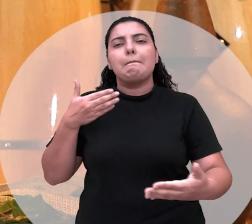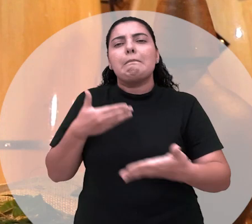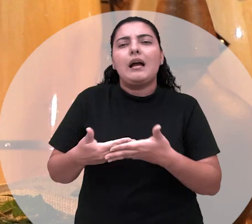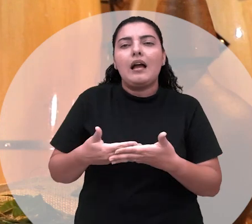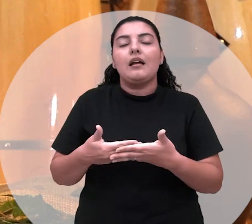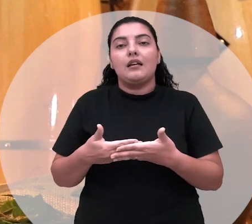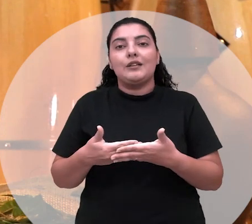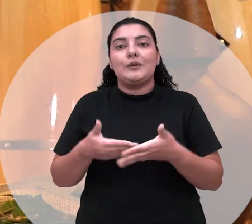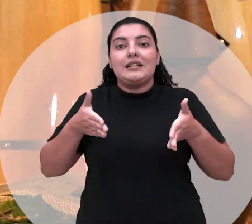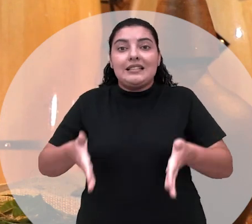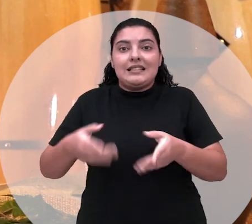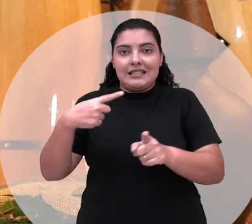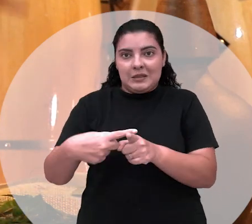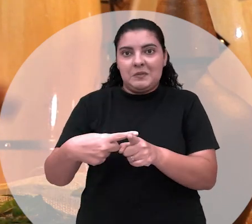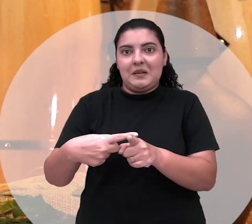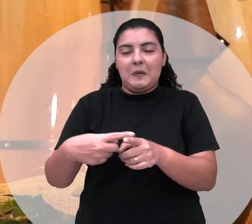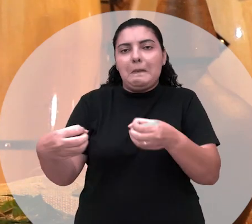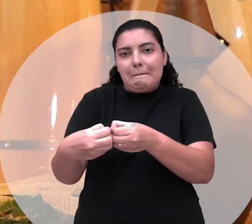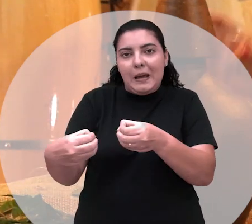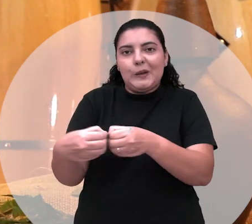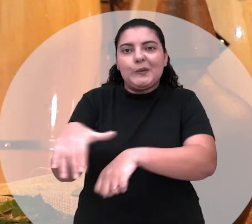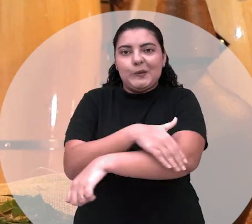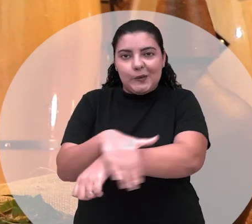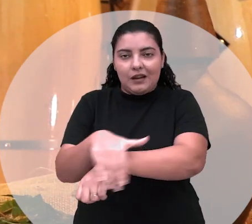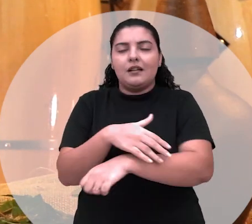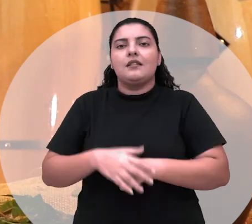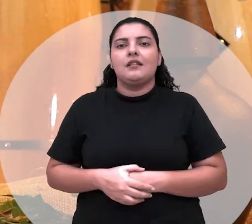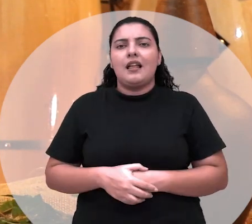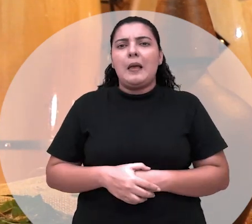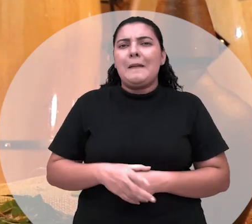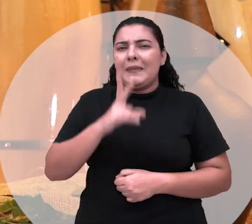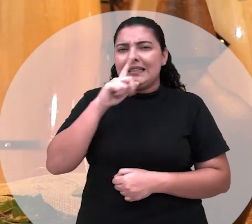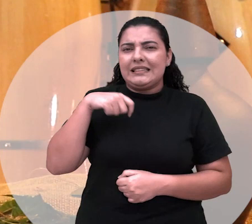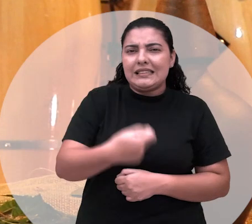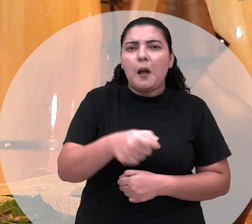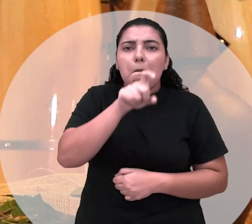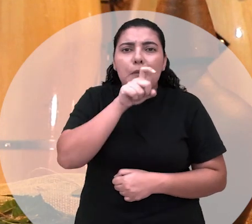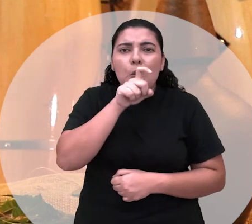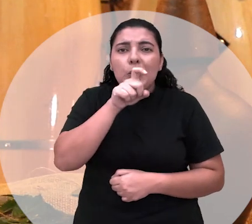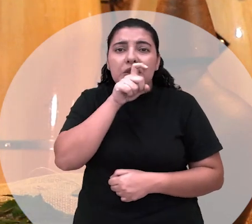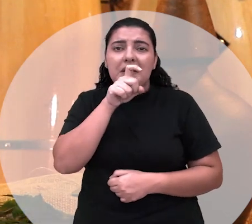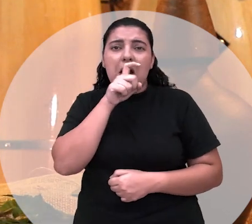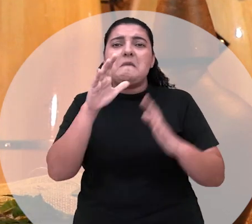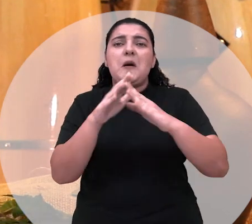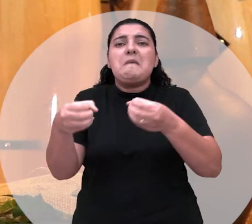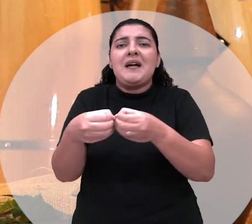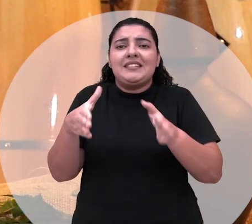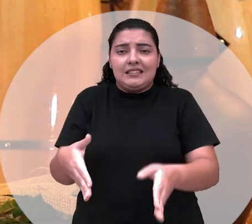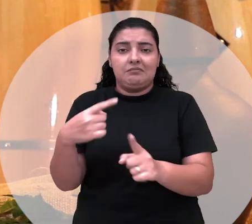cemitério da Jurema, a rua que eu morava. Apesar da bruxa mora lá, perto do cemitério. Então,